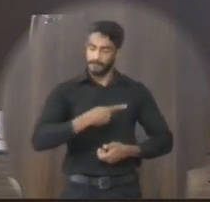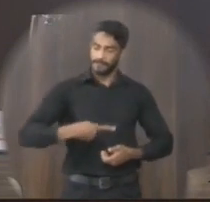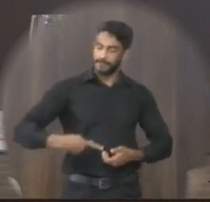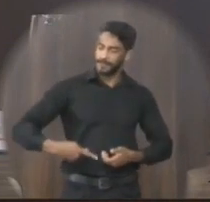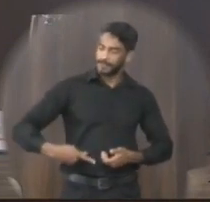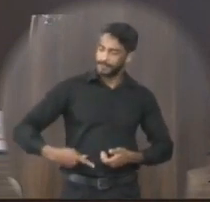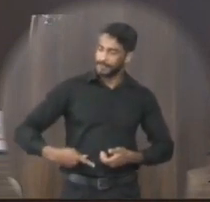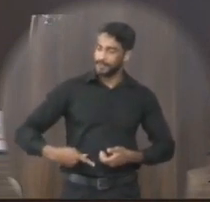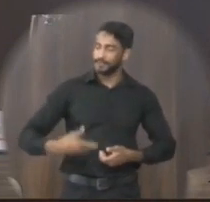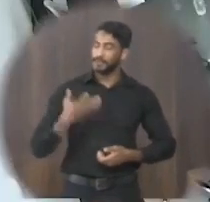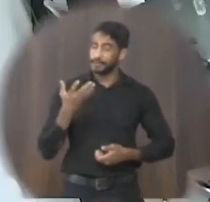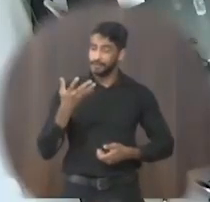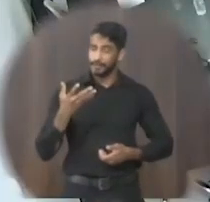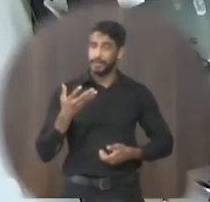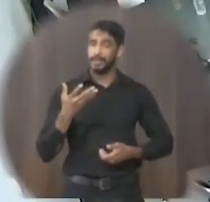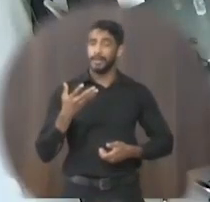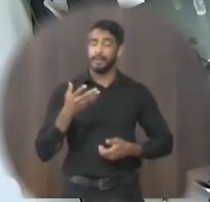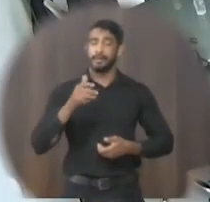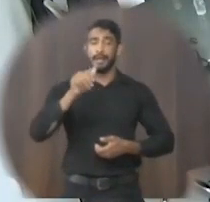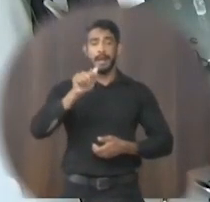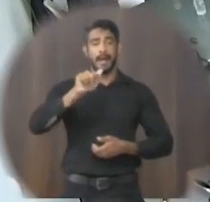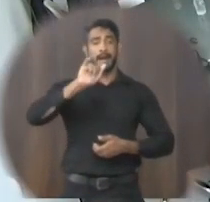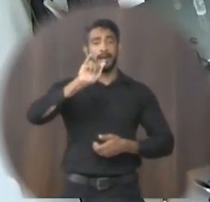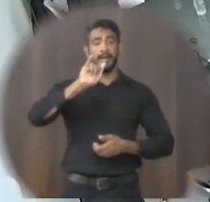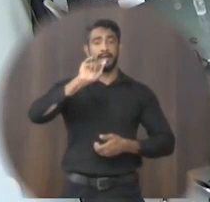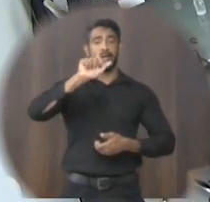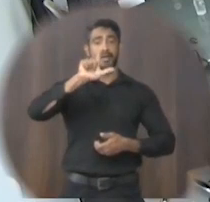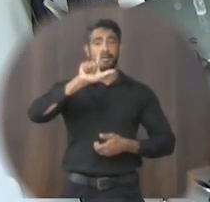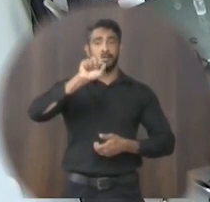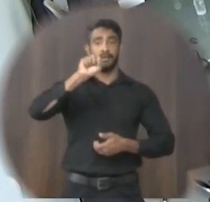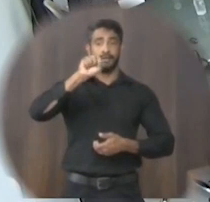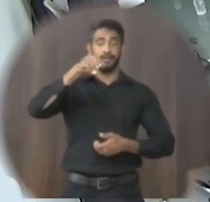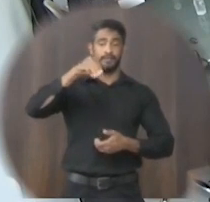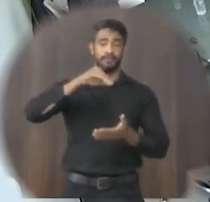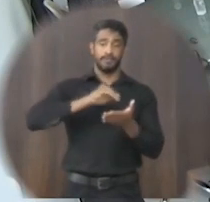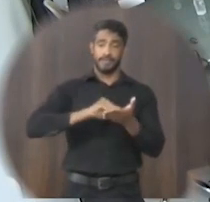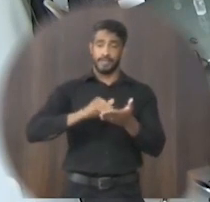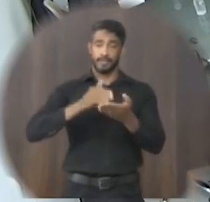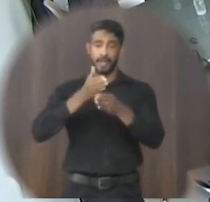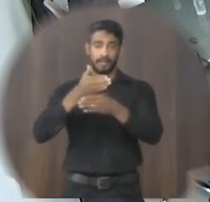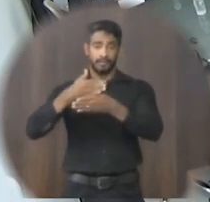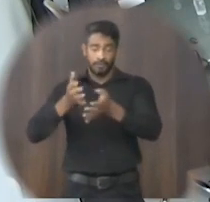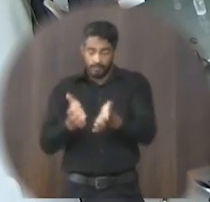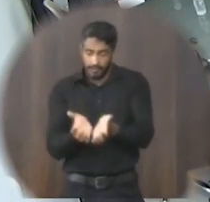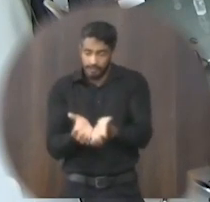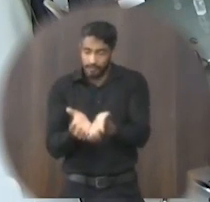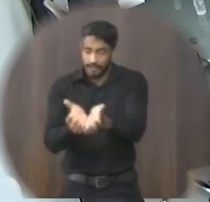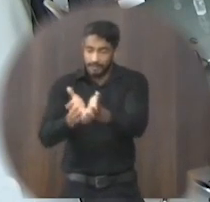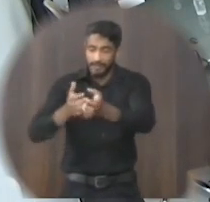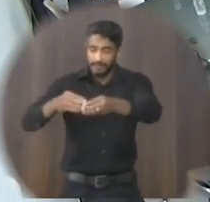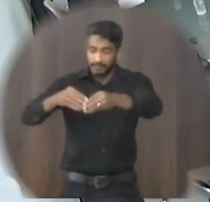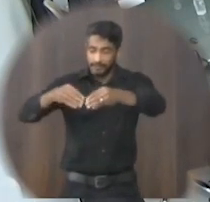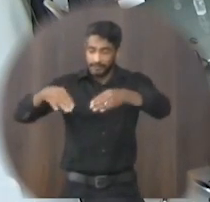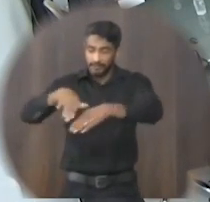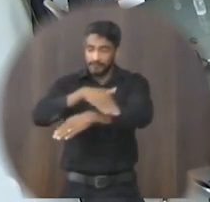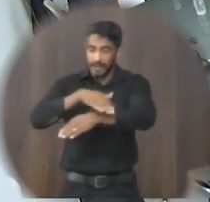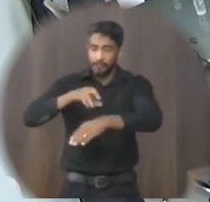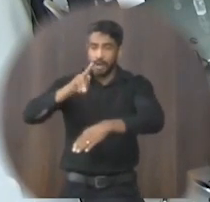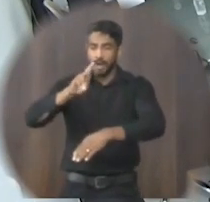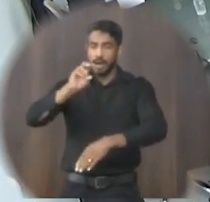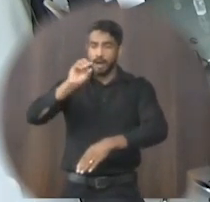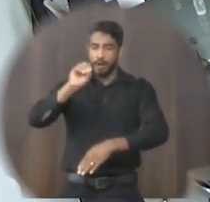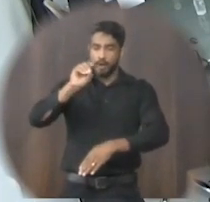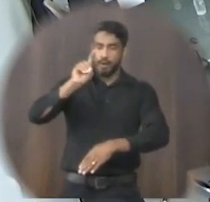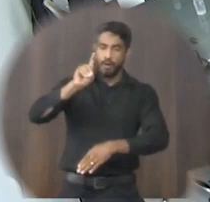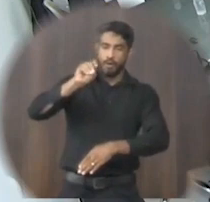requeiro que solicite ao senhor Ailson Aparecido Rocha secretário de obras o patrulhamento e cascalhamento da rua Rondônia no bairro